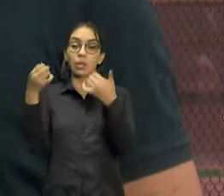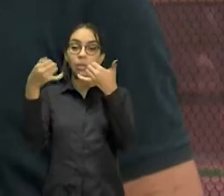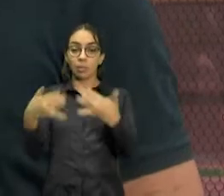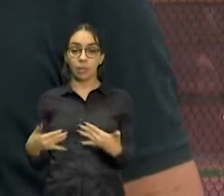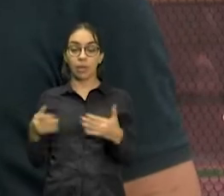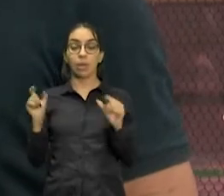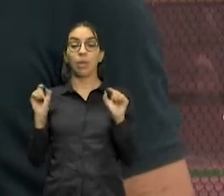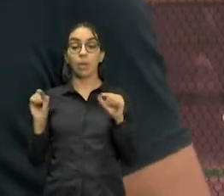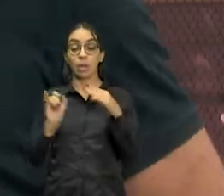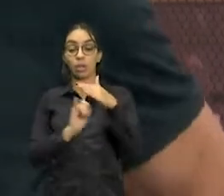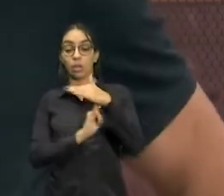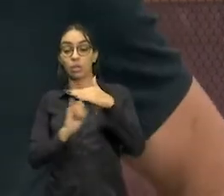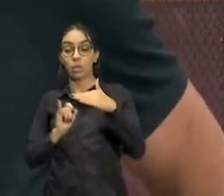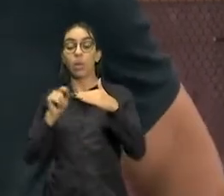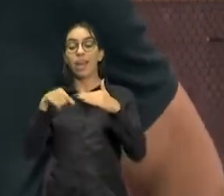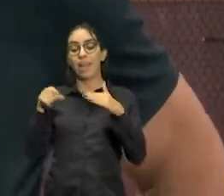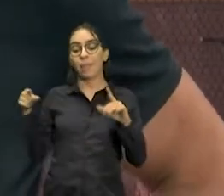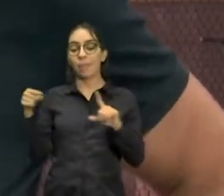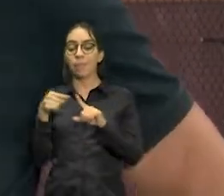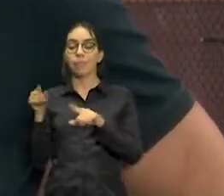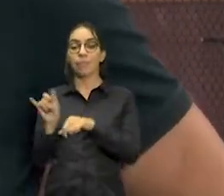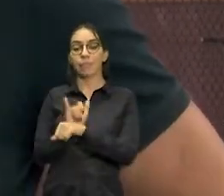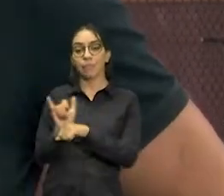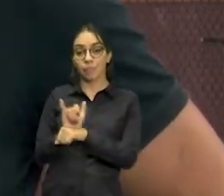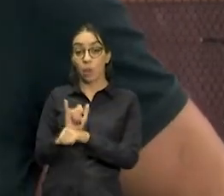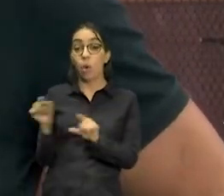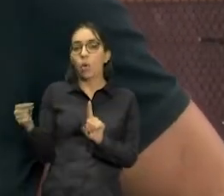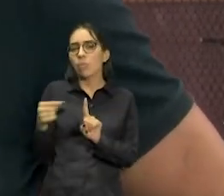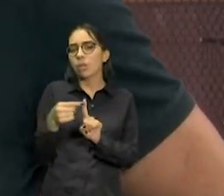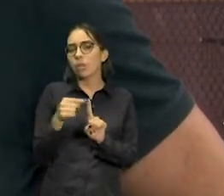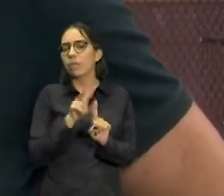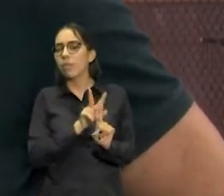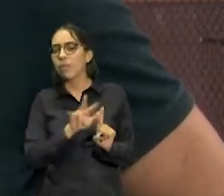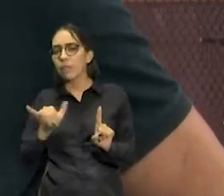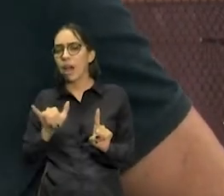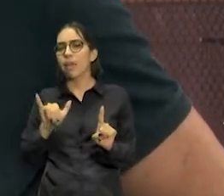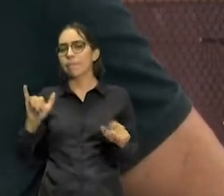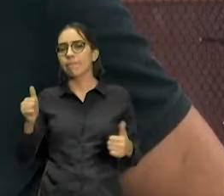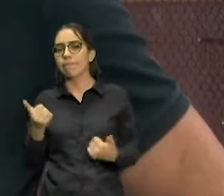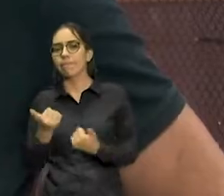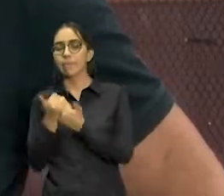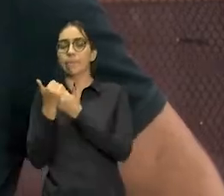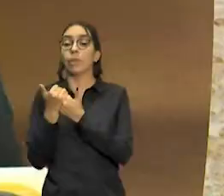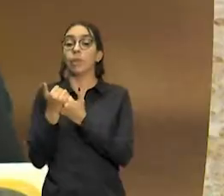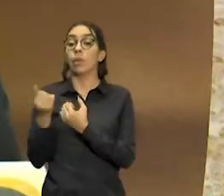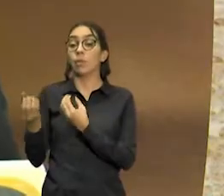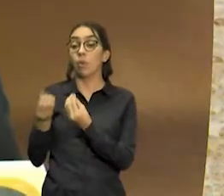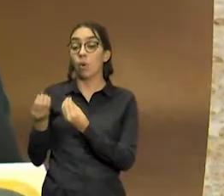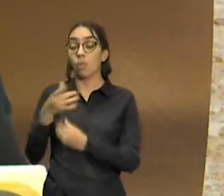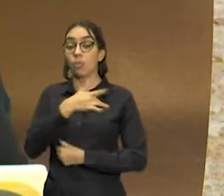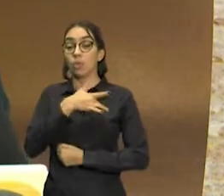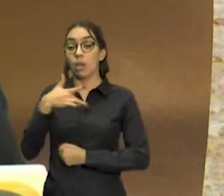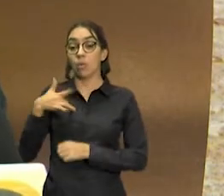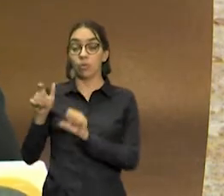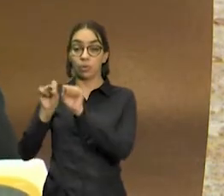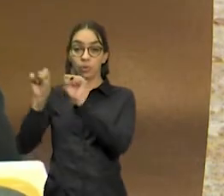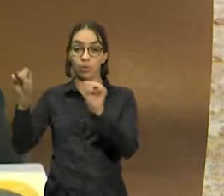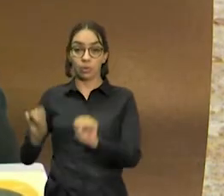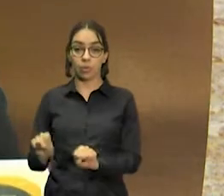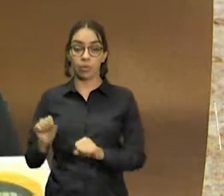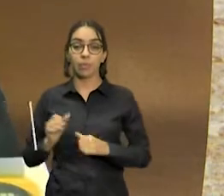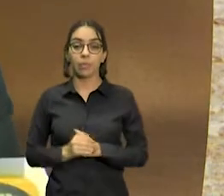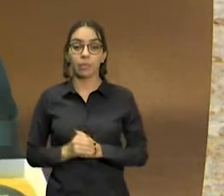extremamente estratégico para a modernização e para o fortalecimento do sistema de saúde do Ceará. Através de uma